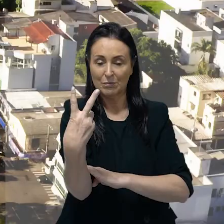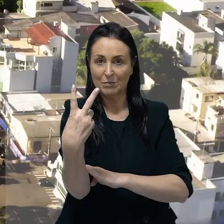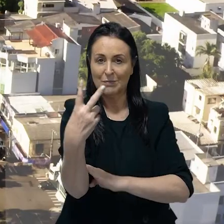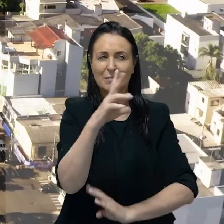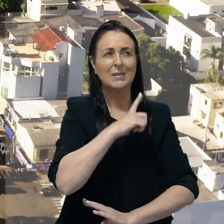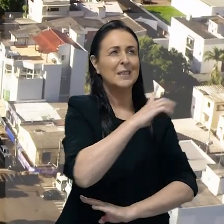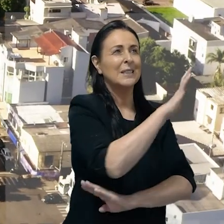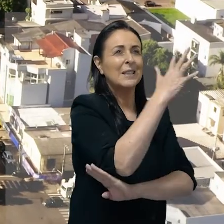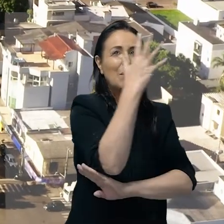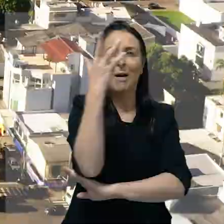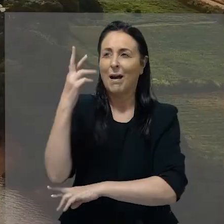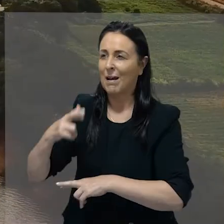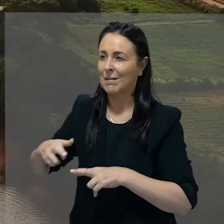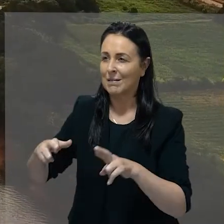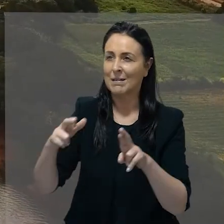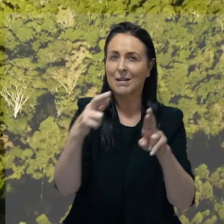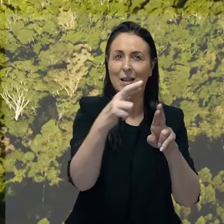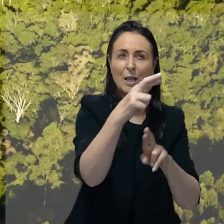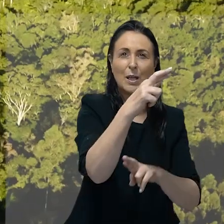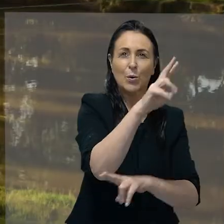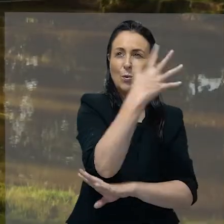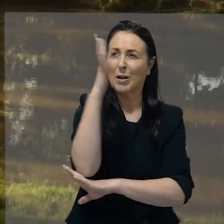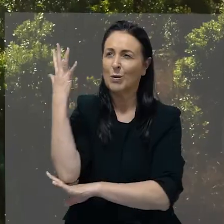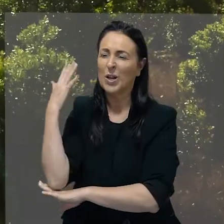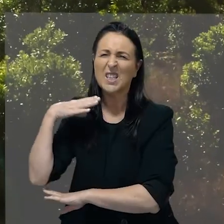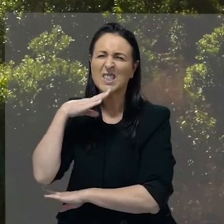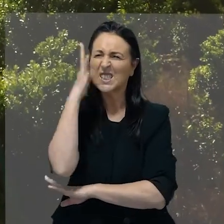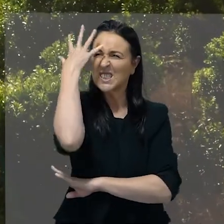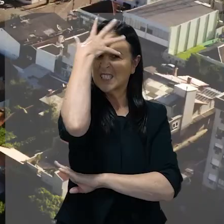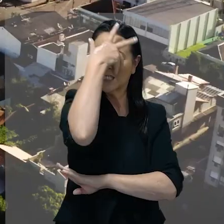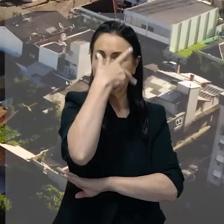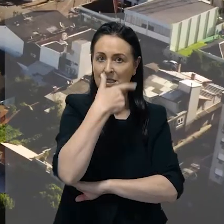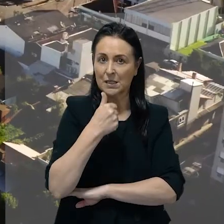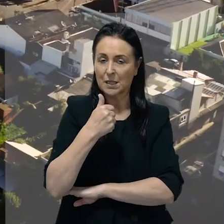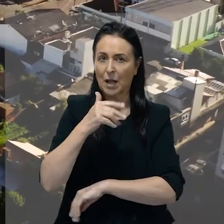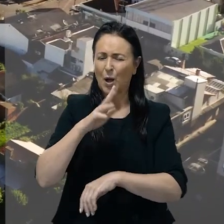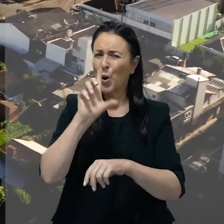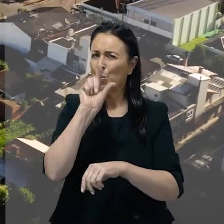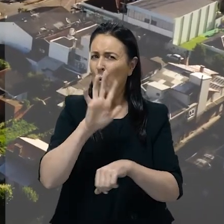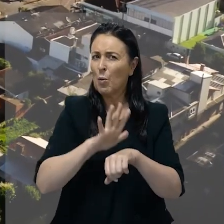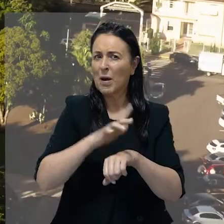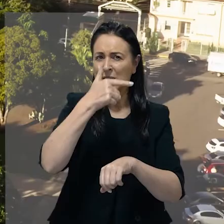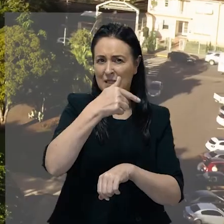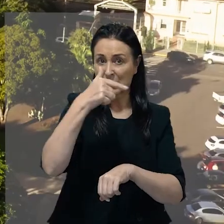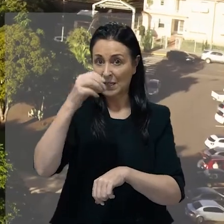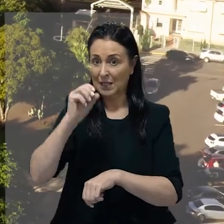uma terra rodeada de matas, rios e de natureza exuberante, em um território com pouco mais de